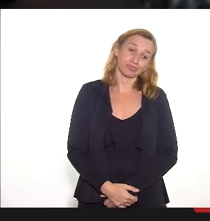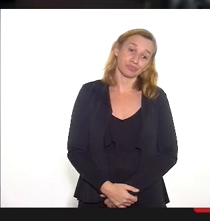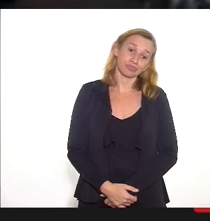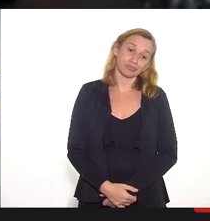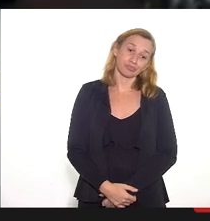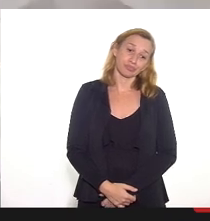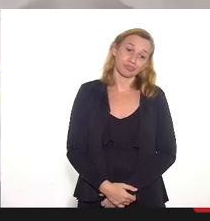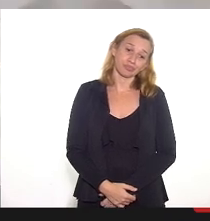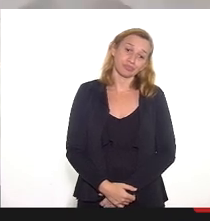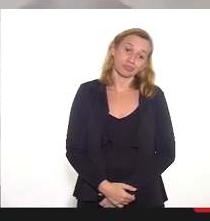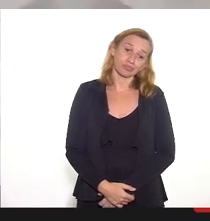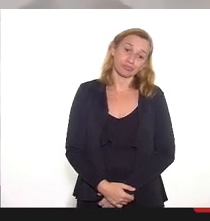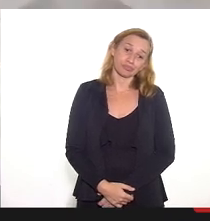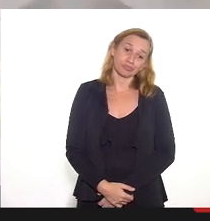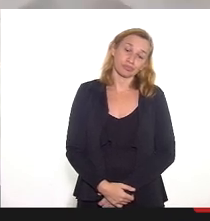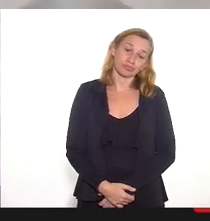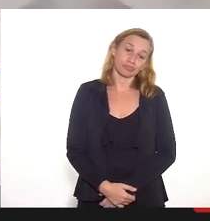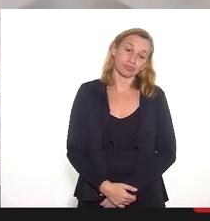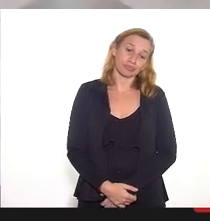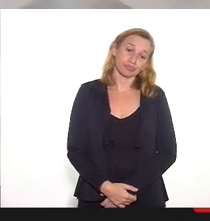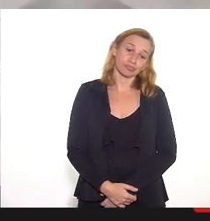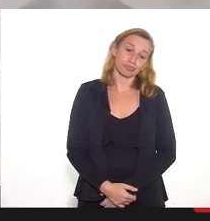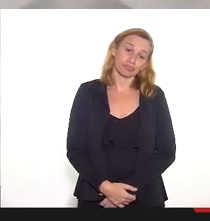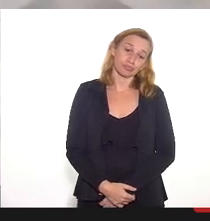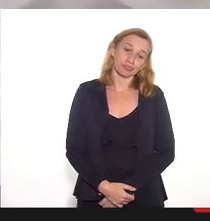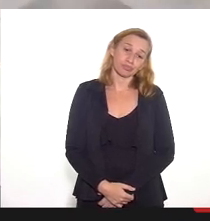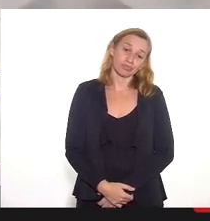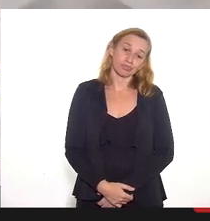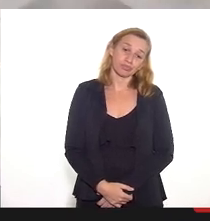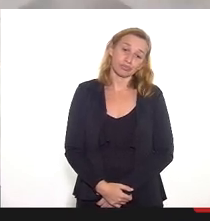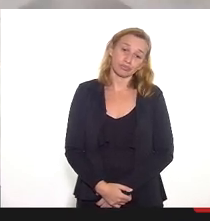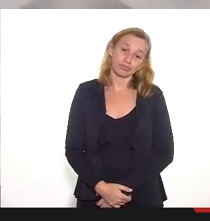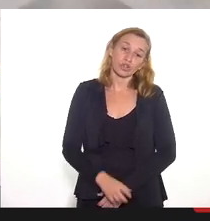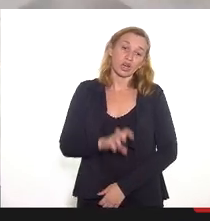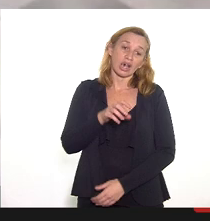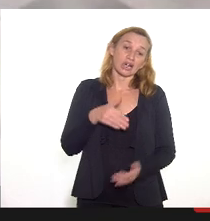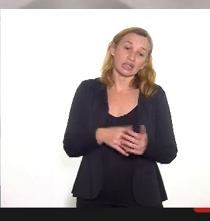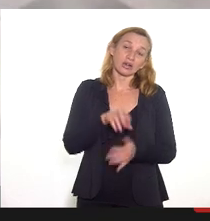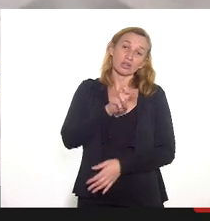Até aos lives 55, a sala já está nos 56.